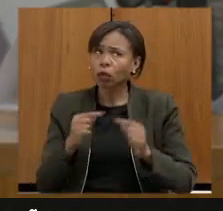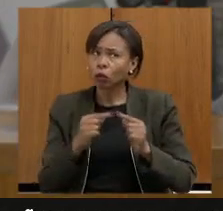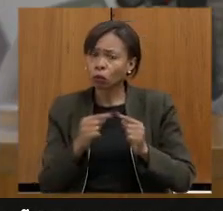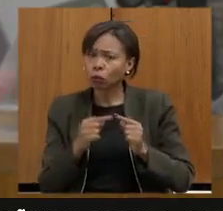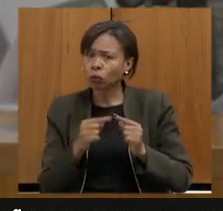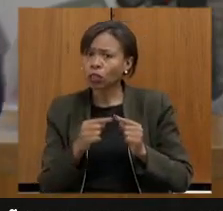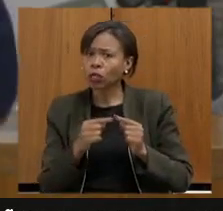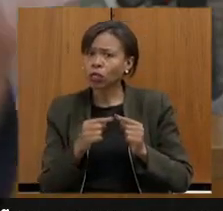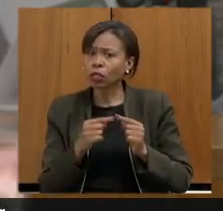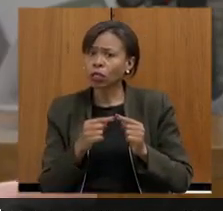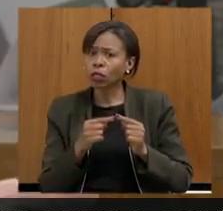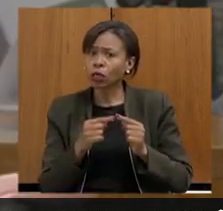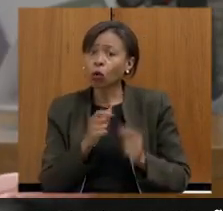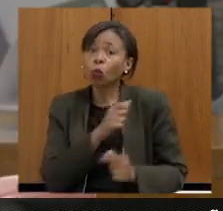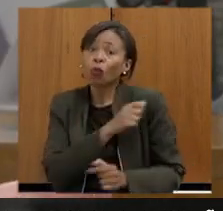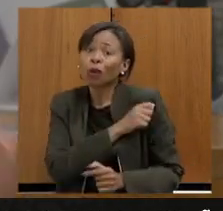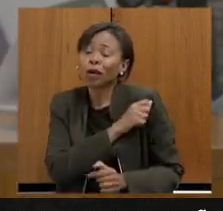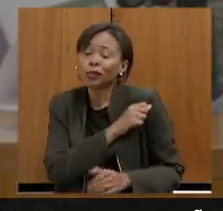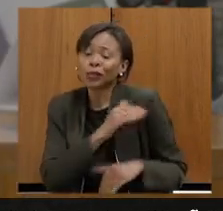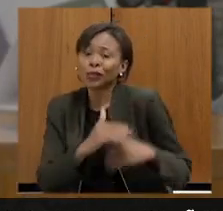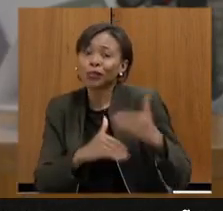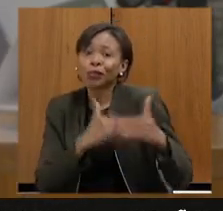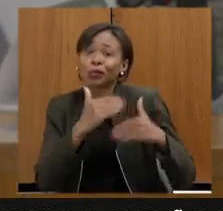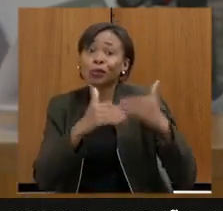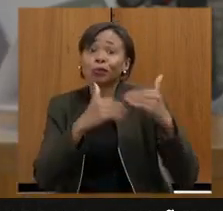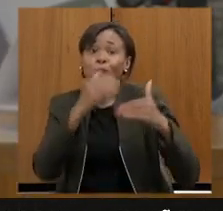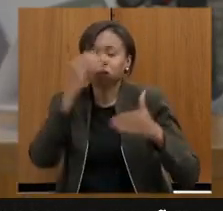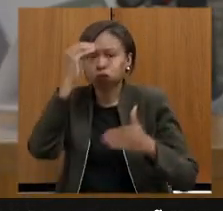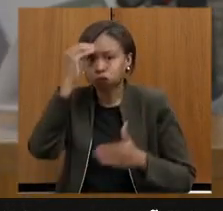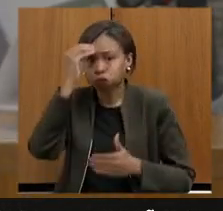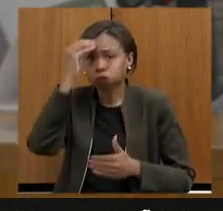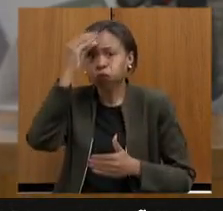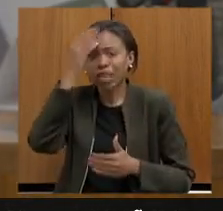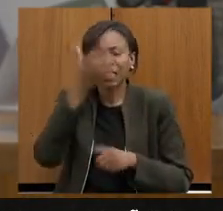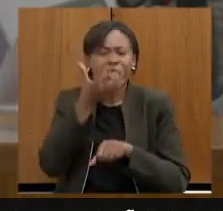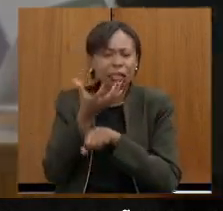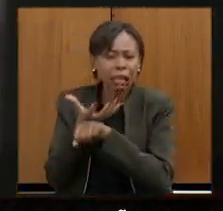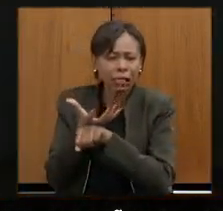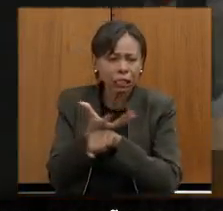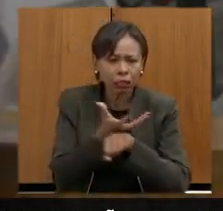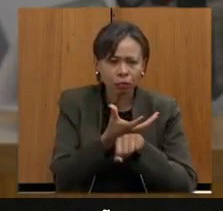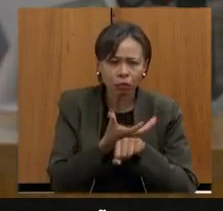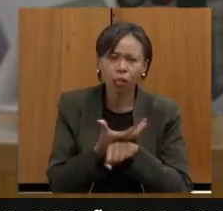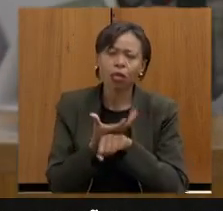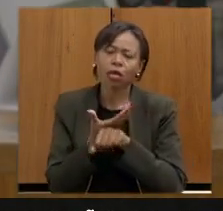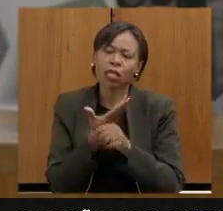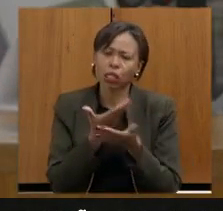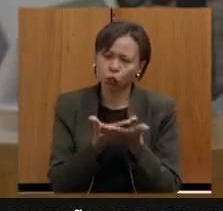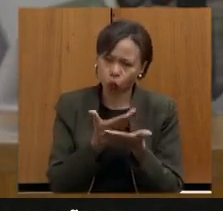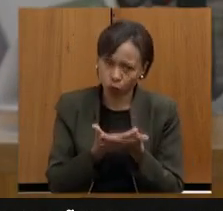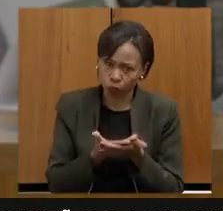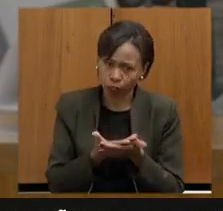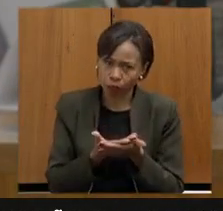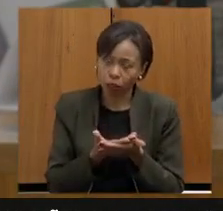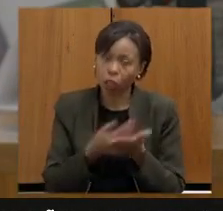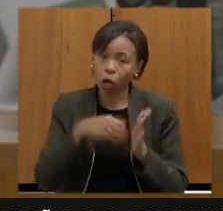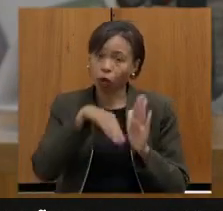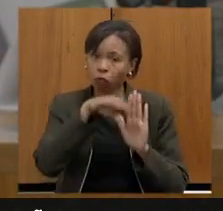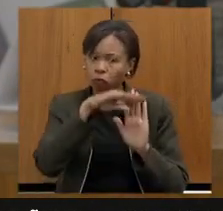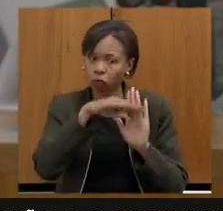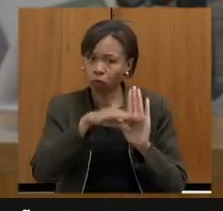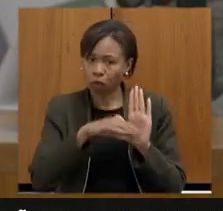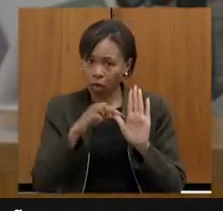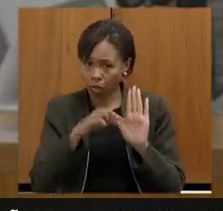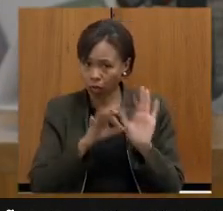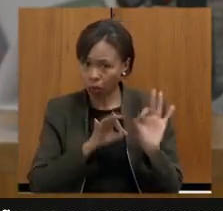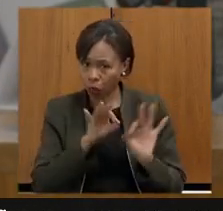forma como o aluno rende dentro das disciplinas e dentro da escola então eu acho esse programa muito importante